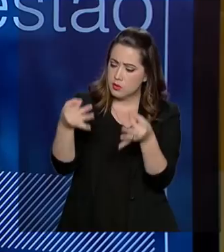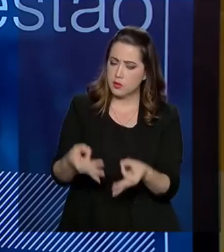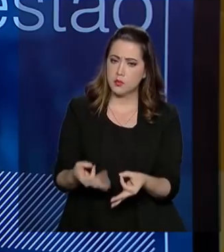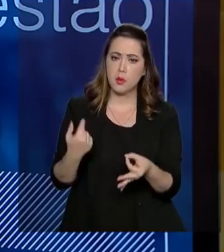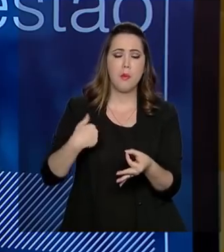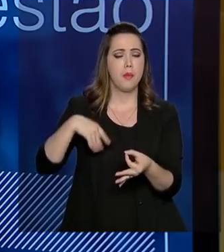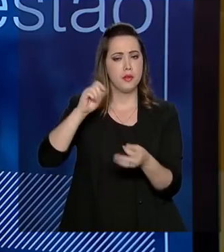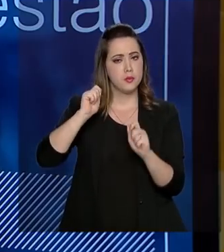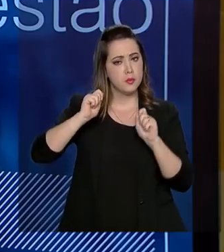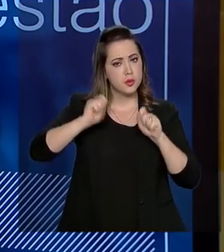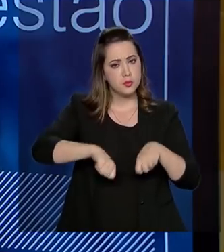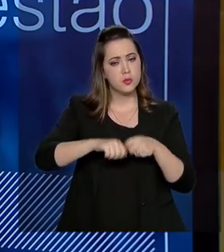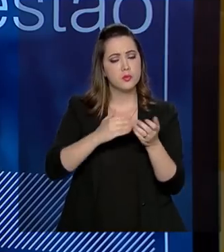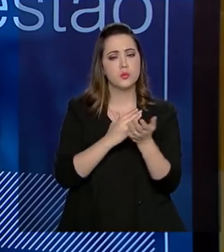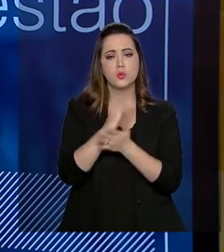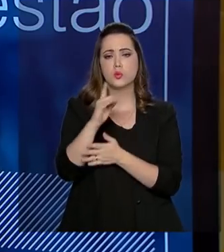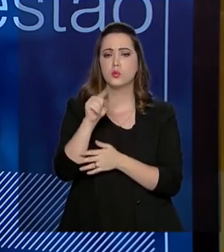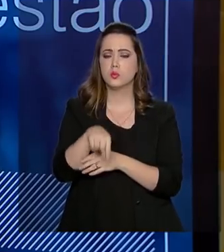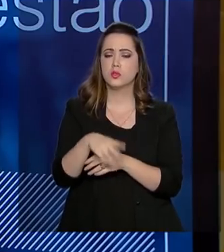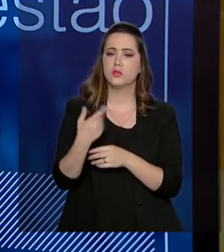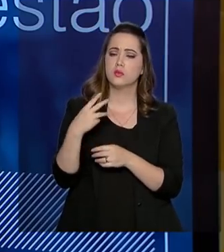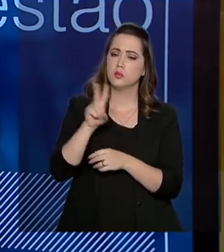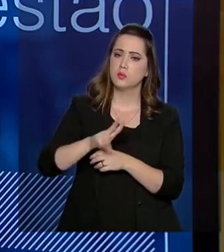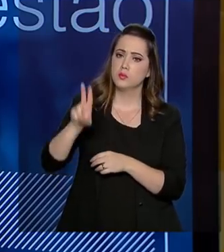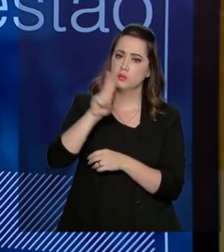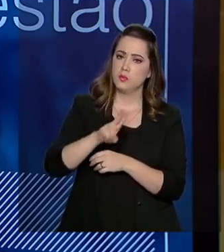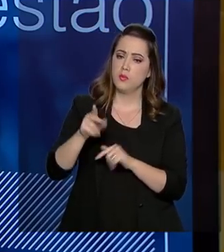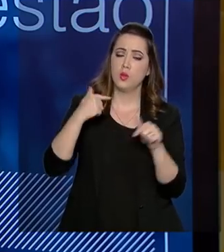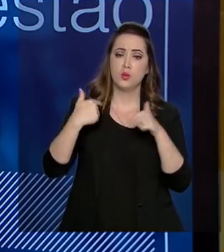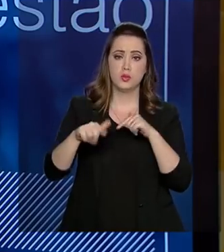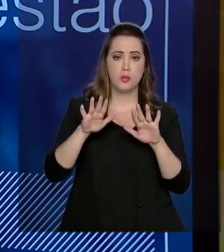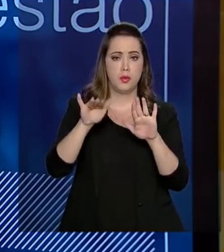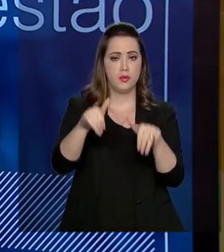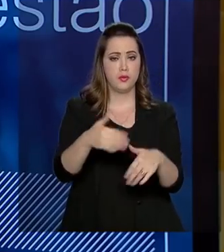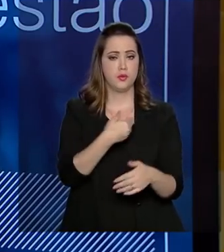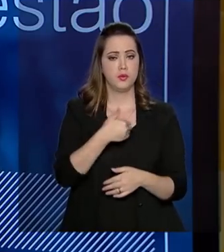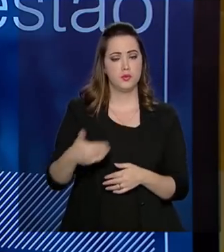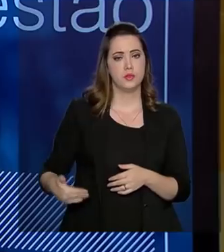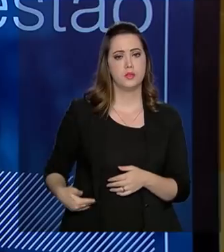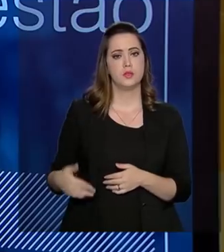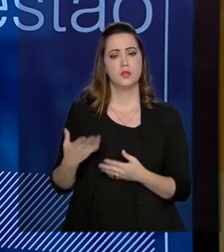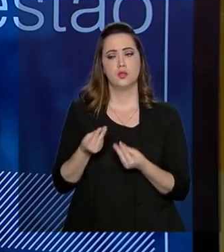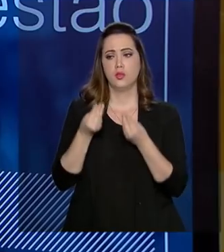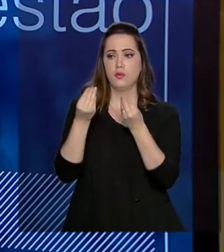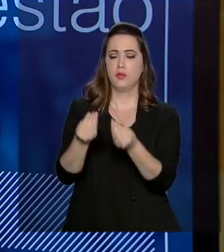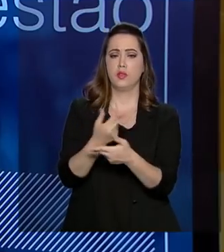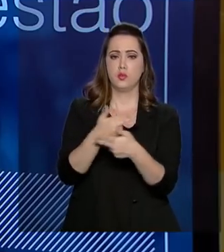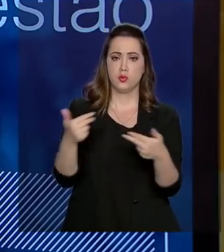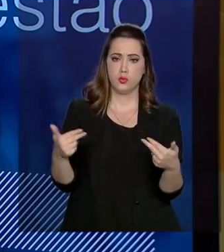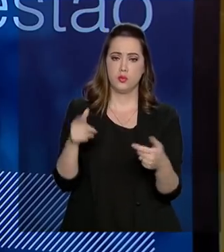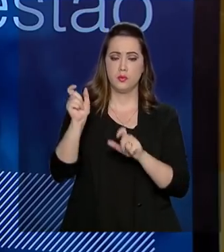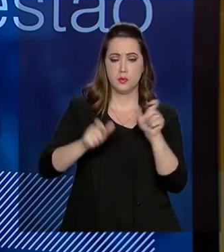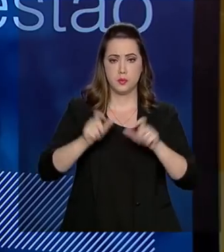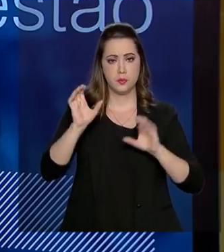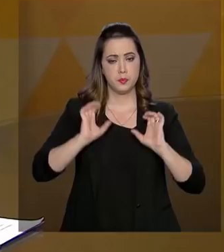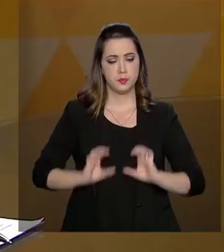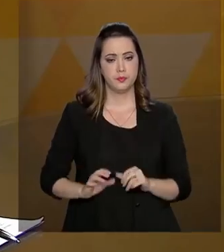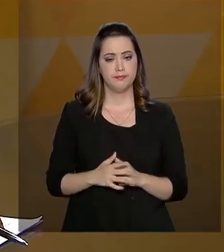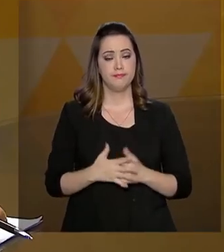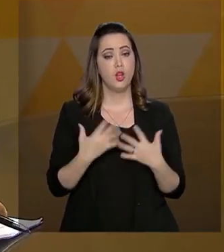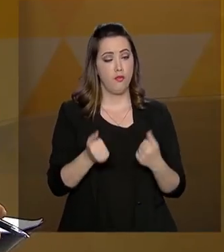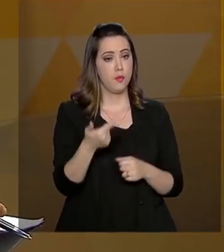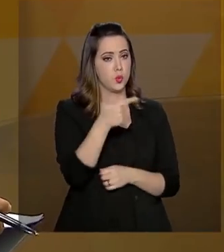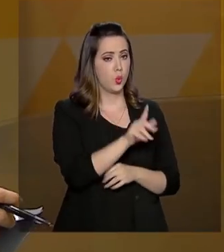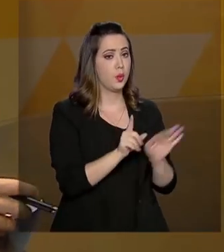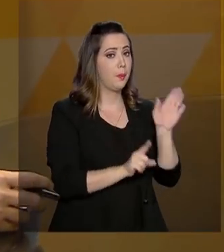terá mais recursos implementados e aplicados na sua atividade, na atividade fim do governo, ou seja, na entrega de produtos ao cidadão. Vamos agora